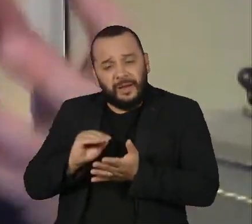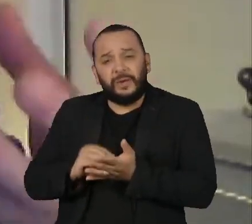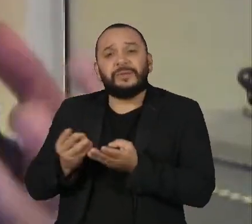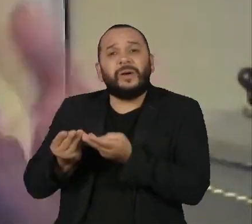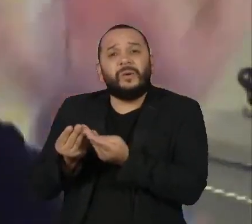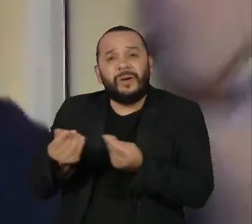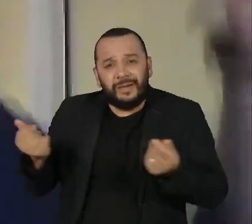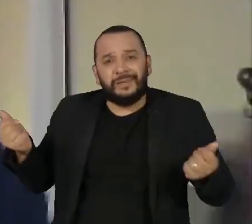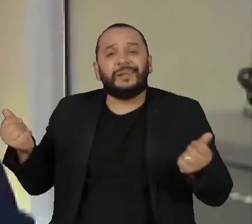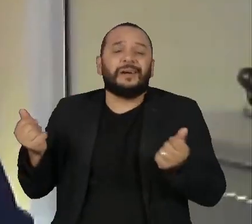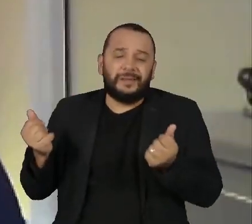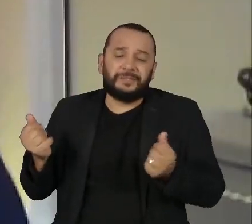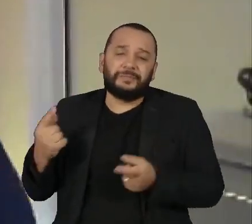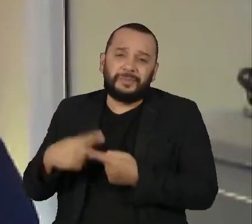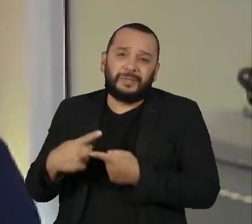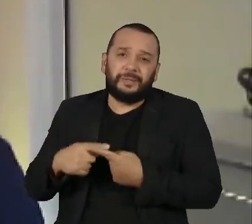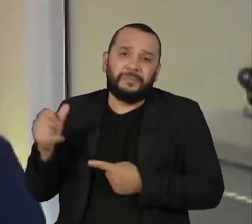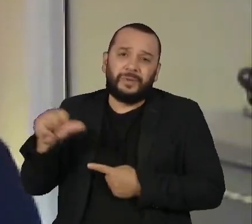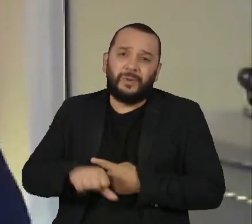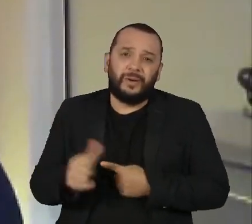do que o que existia alguns anos atrás.